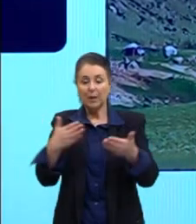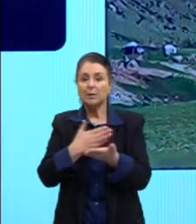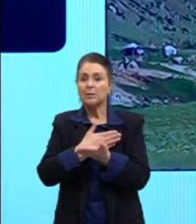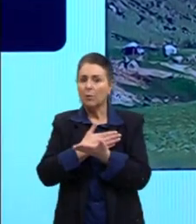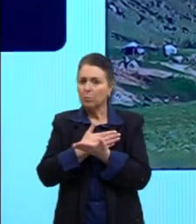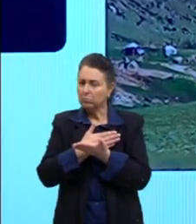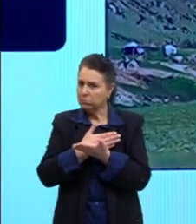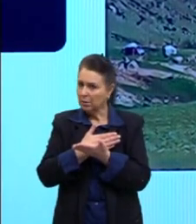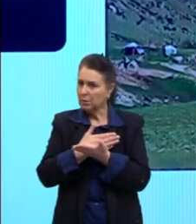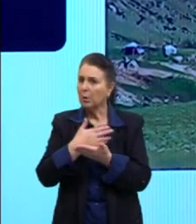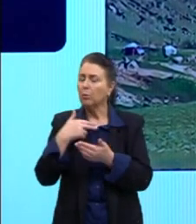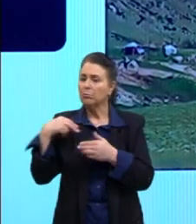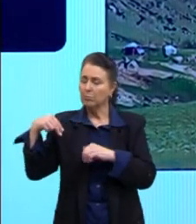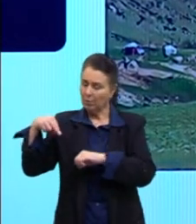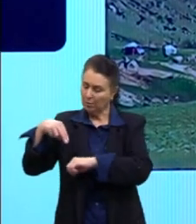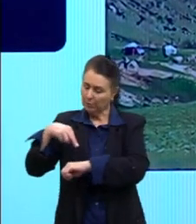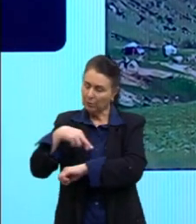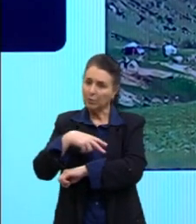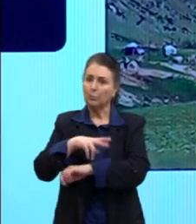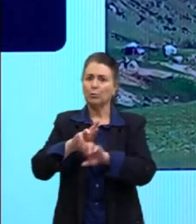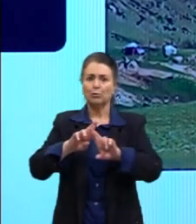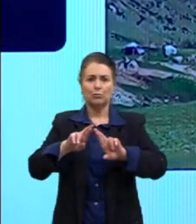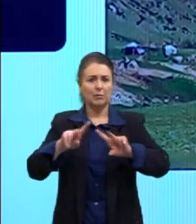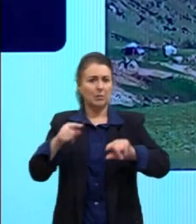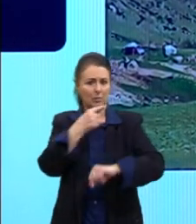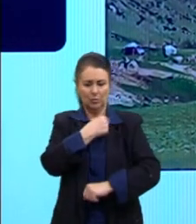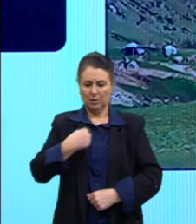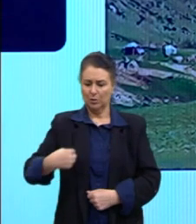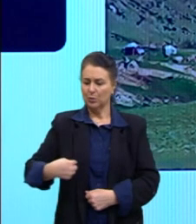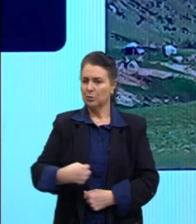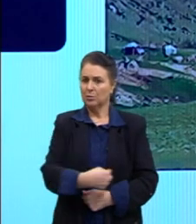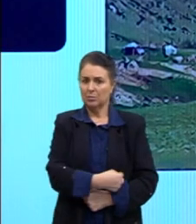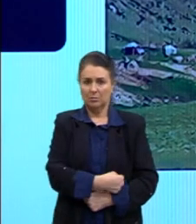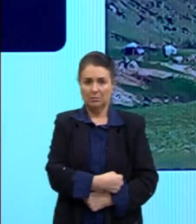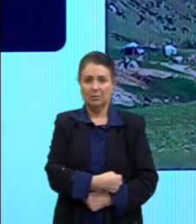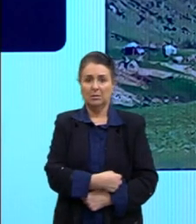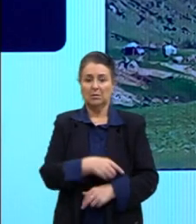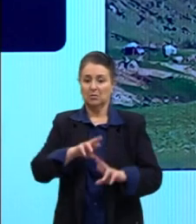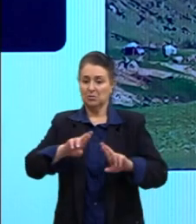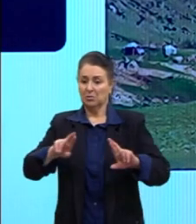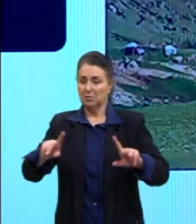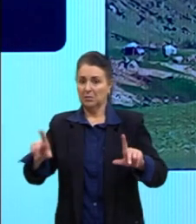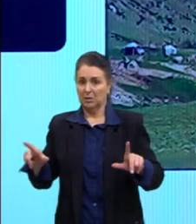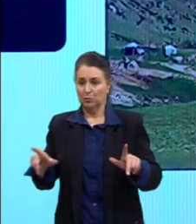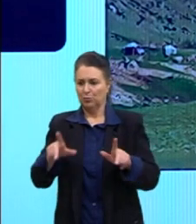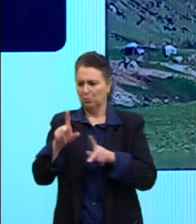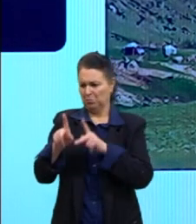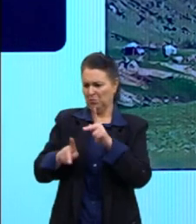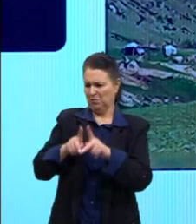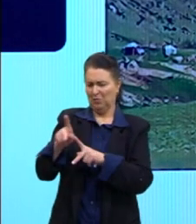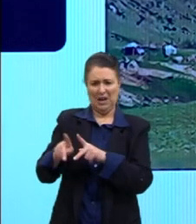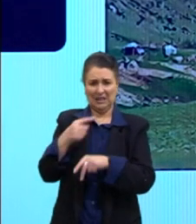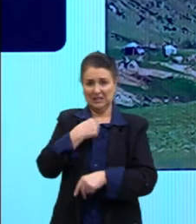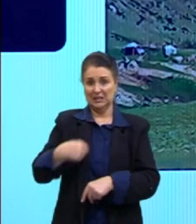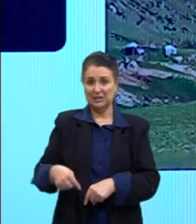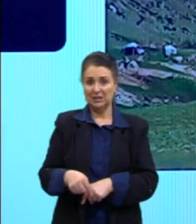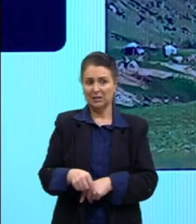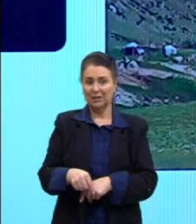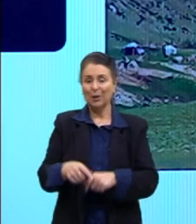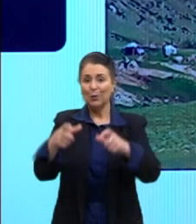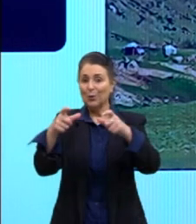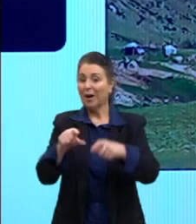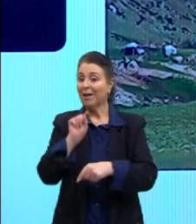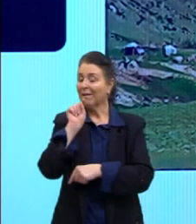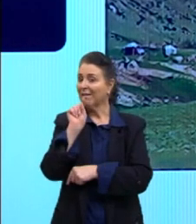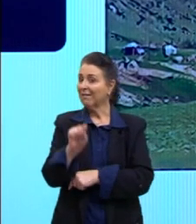China que a gente conhece, né? Aquela coisa povoada, né? Com bastante pessoa para lá e para